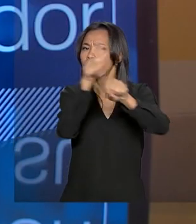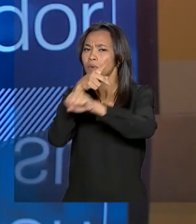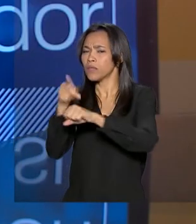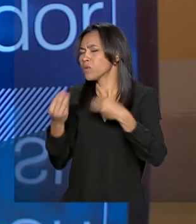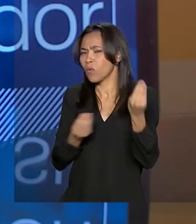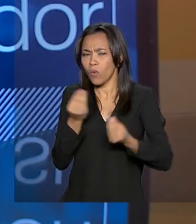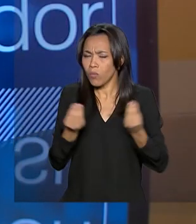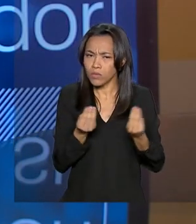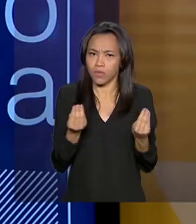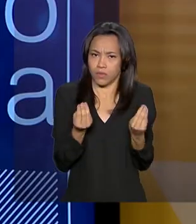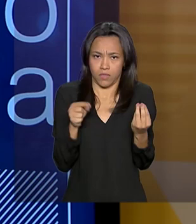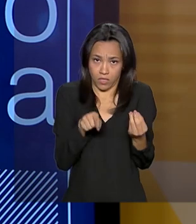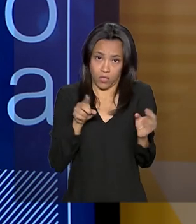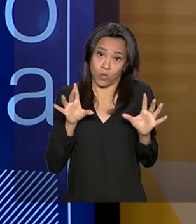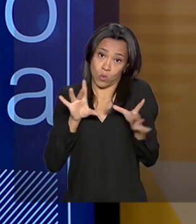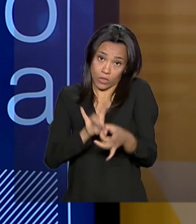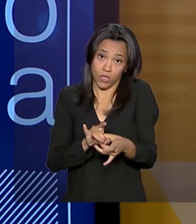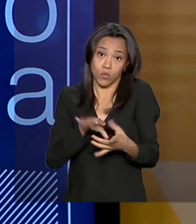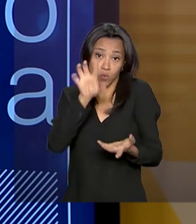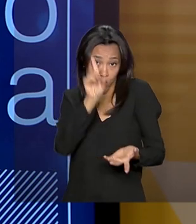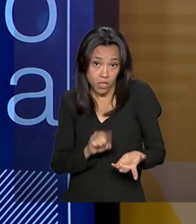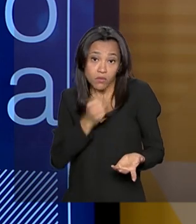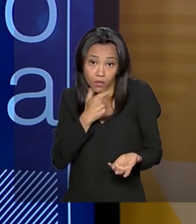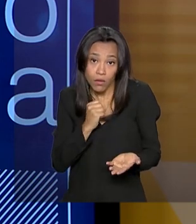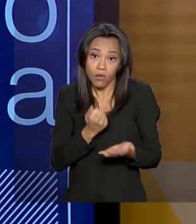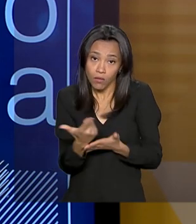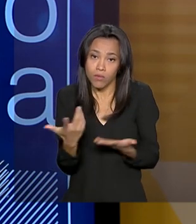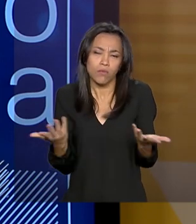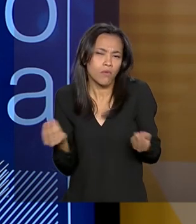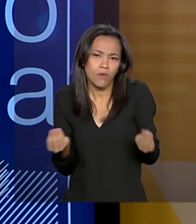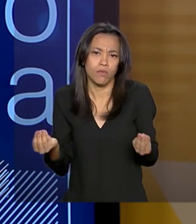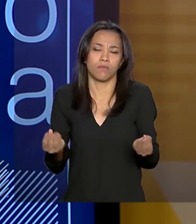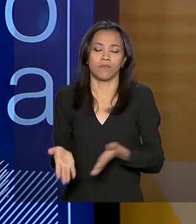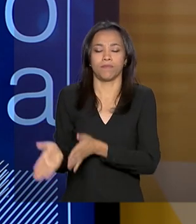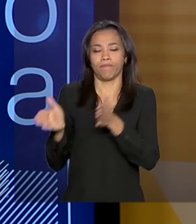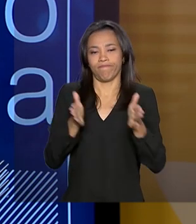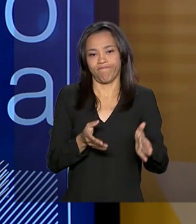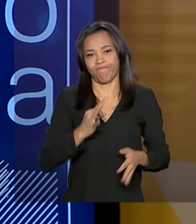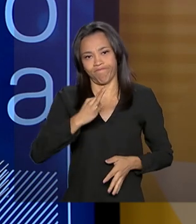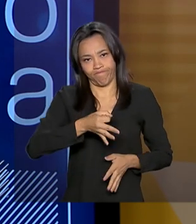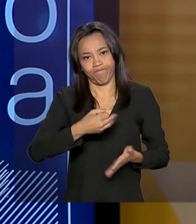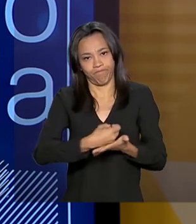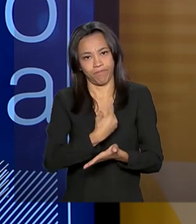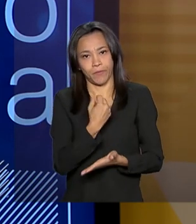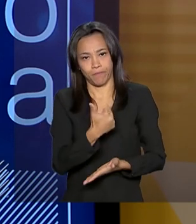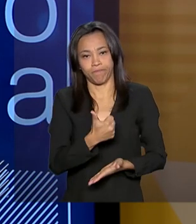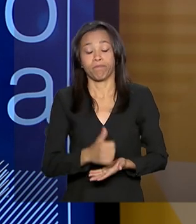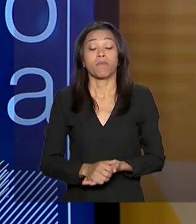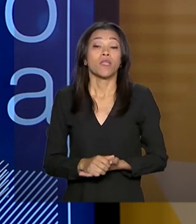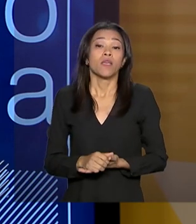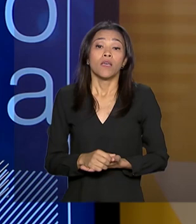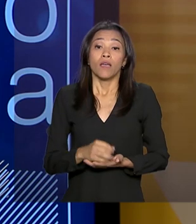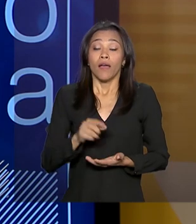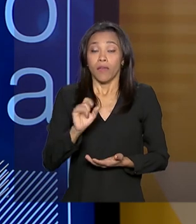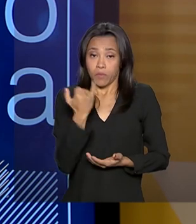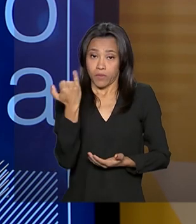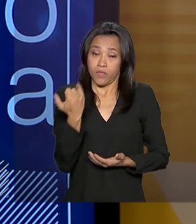direito do consumidor? Perfeito, Paulo. Bom, o importante dizer por que é